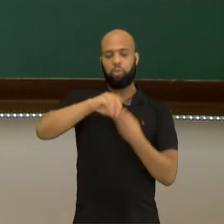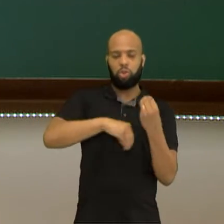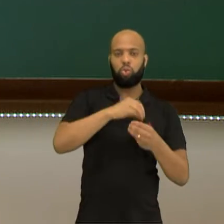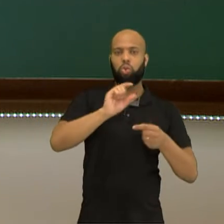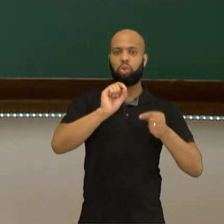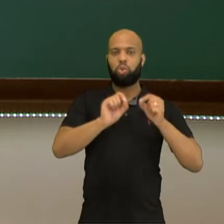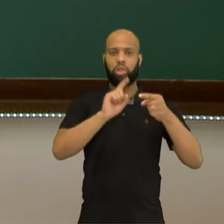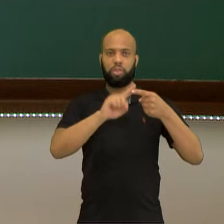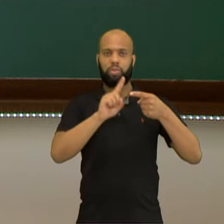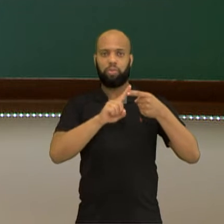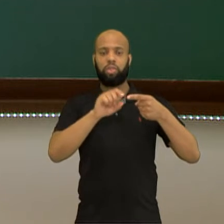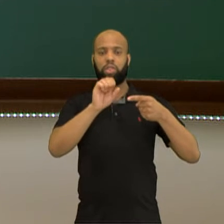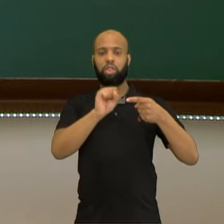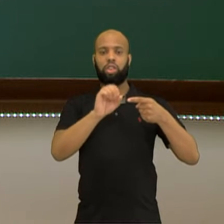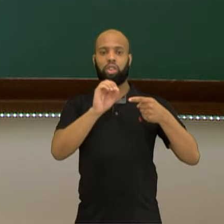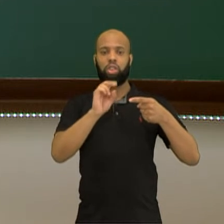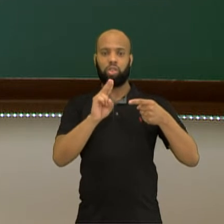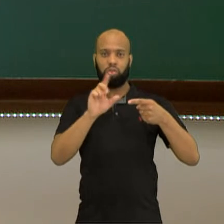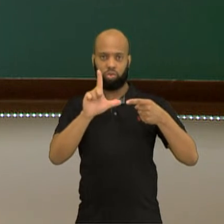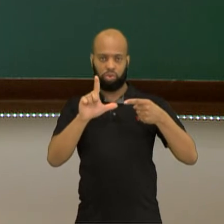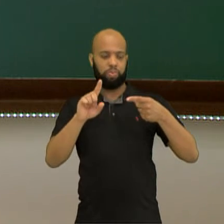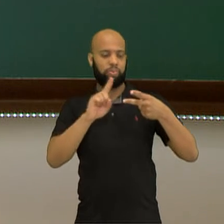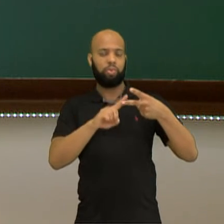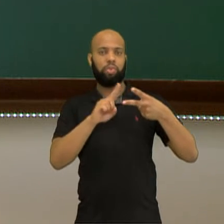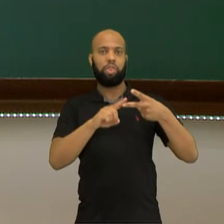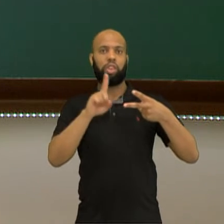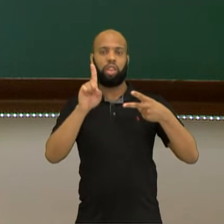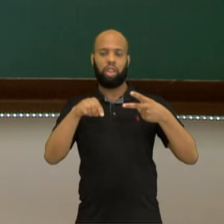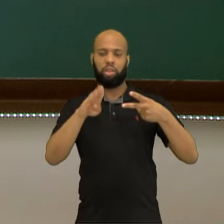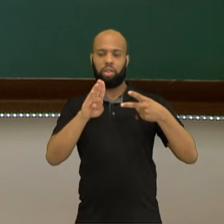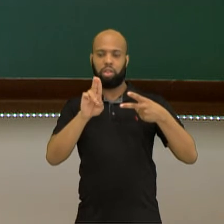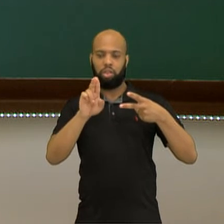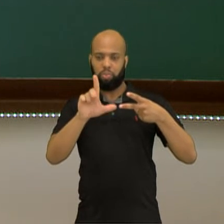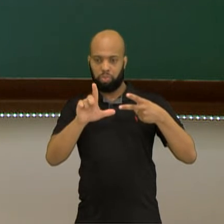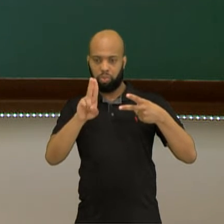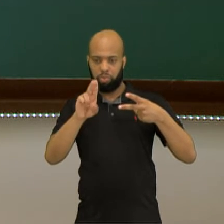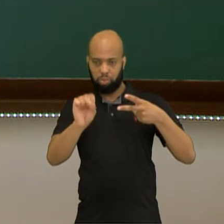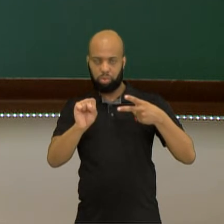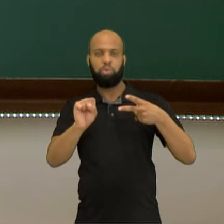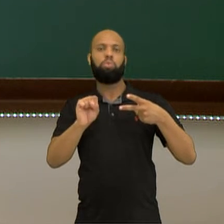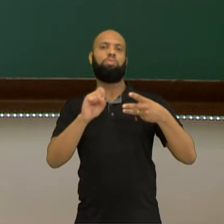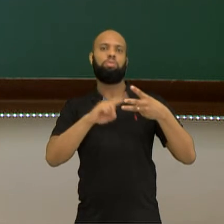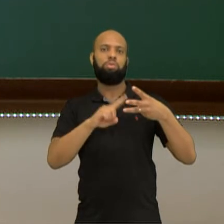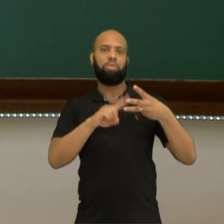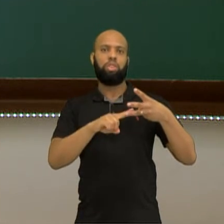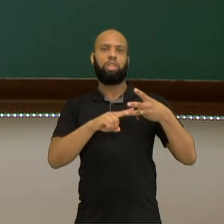blues, do ragtime,